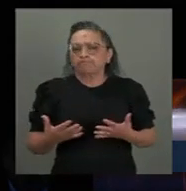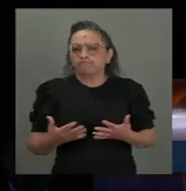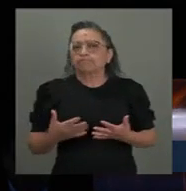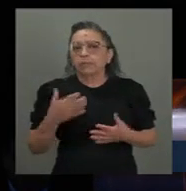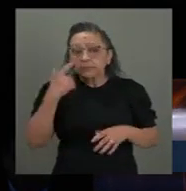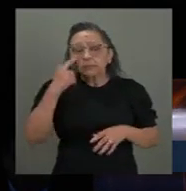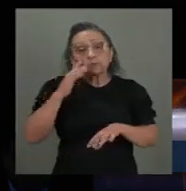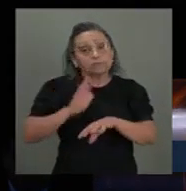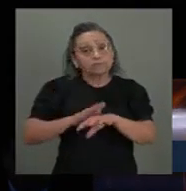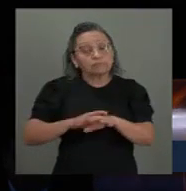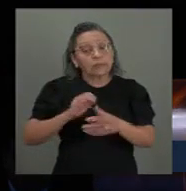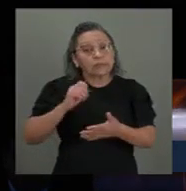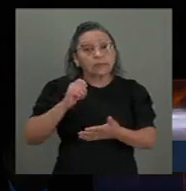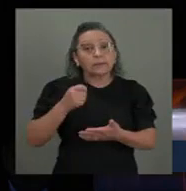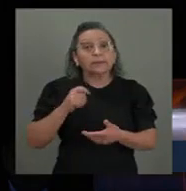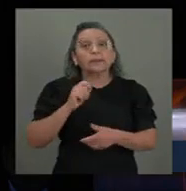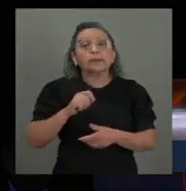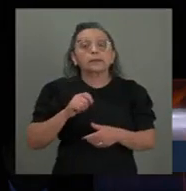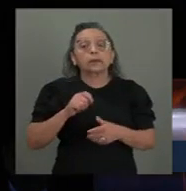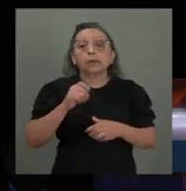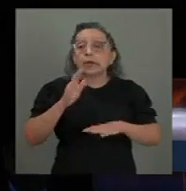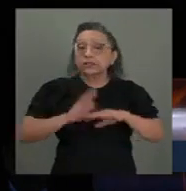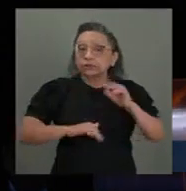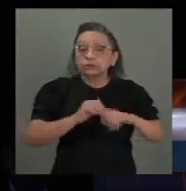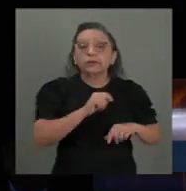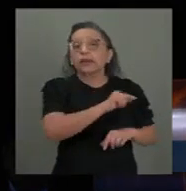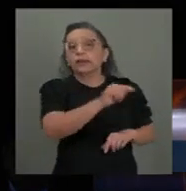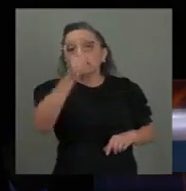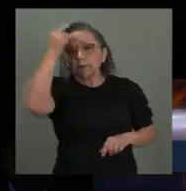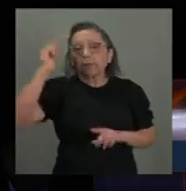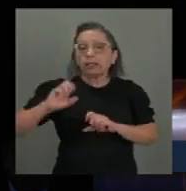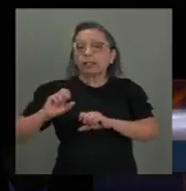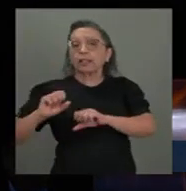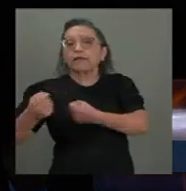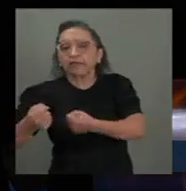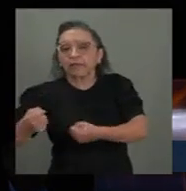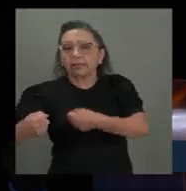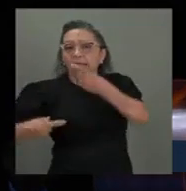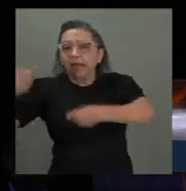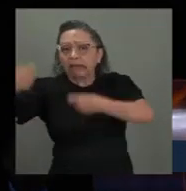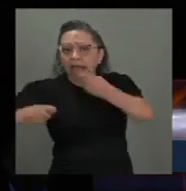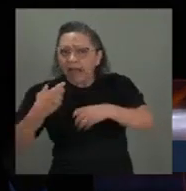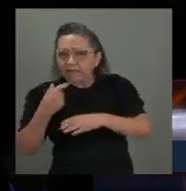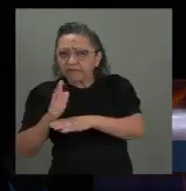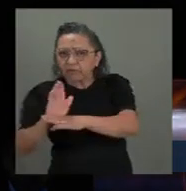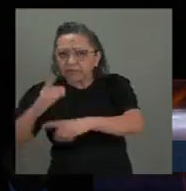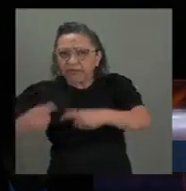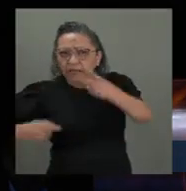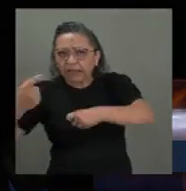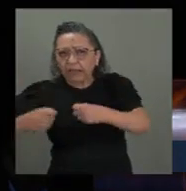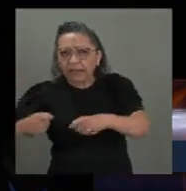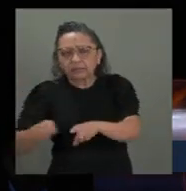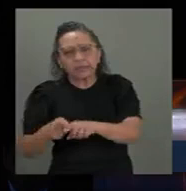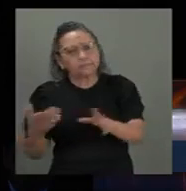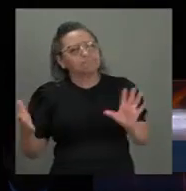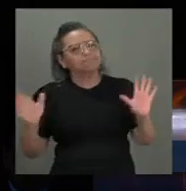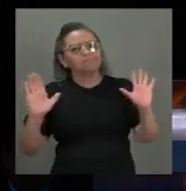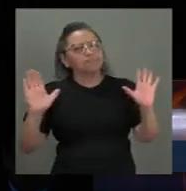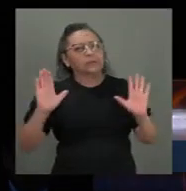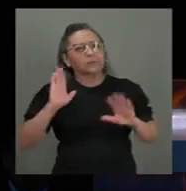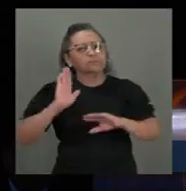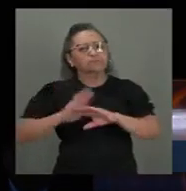agindo, e aqueles que defendem a guerra a qualquer custo estão agindo de forma